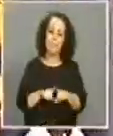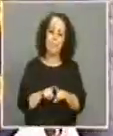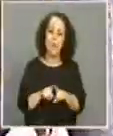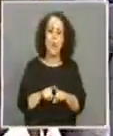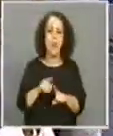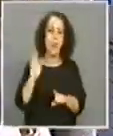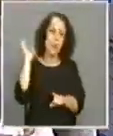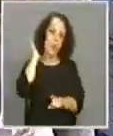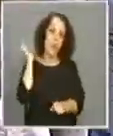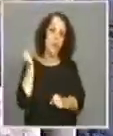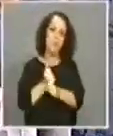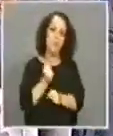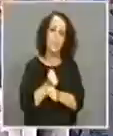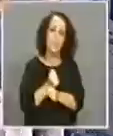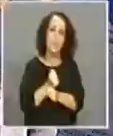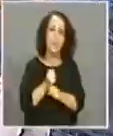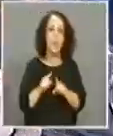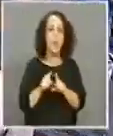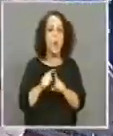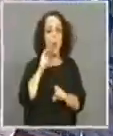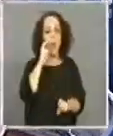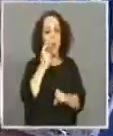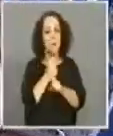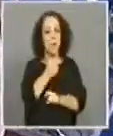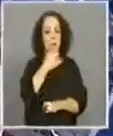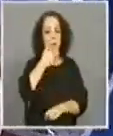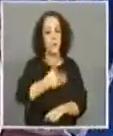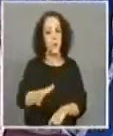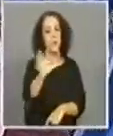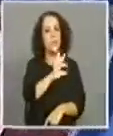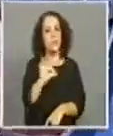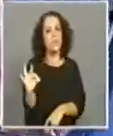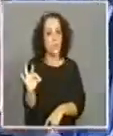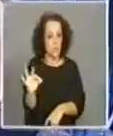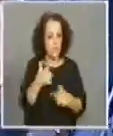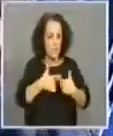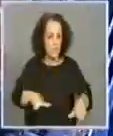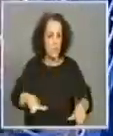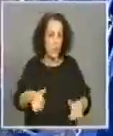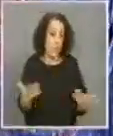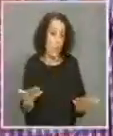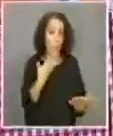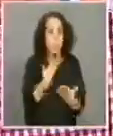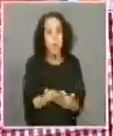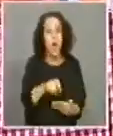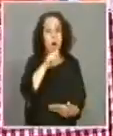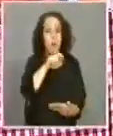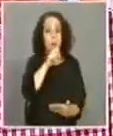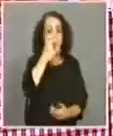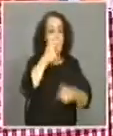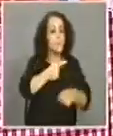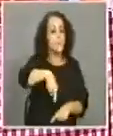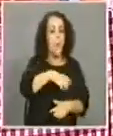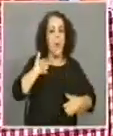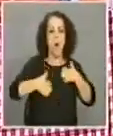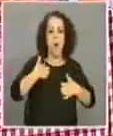exige sobretudo um domínio da língua francesa e portanto está a dar muitas oportunidades a pessoas que já estavam desempregadas há muitos